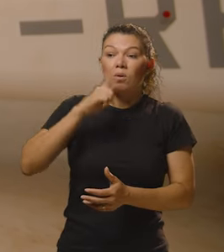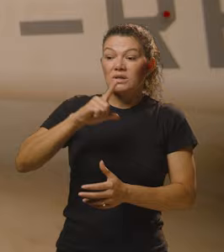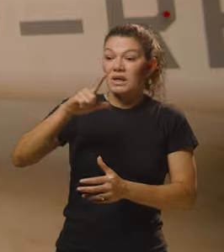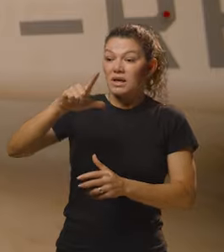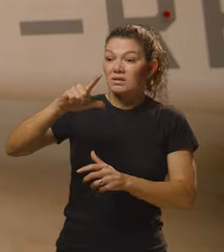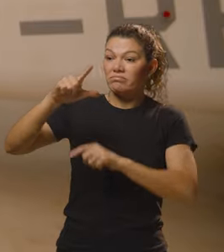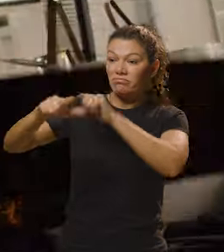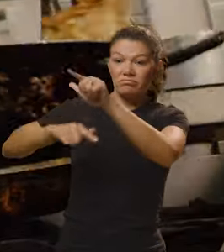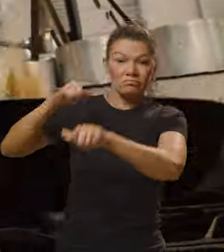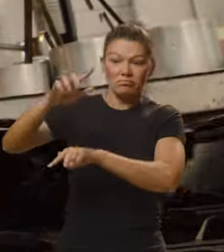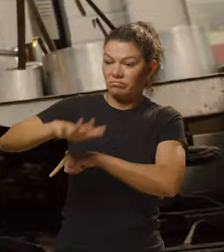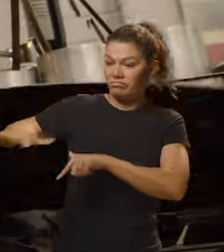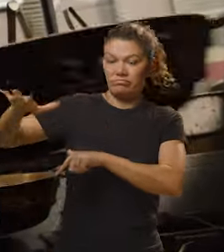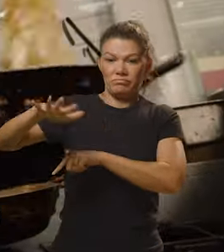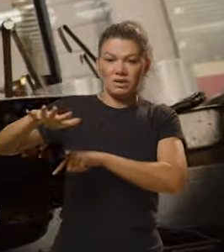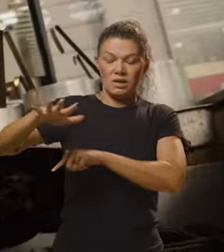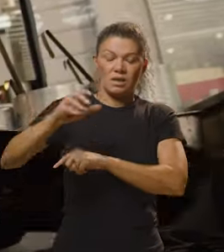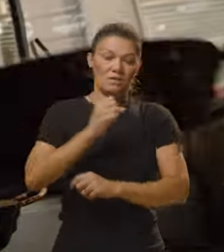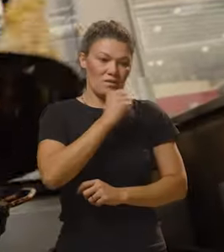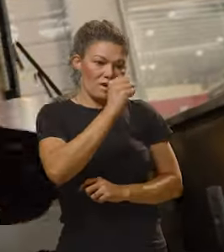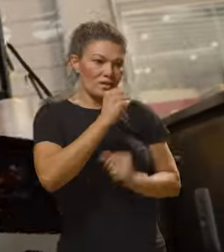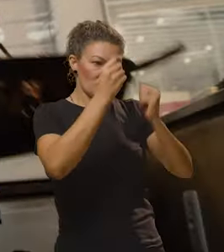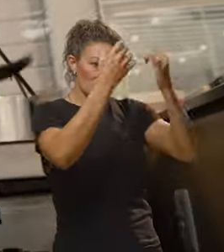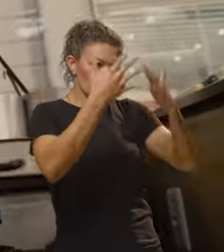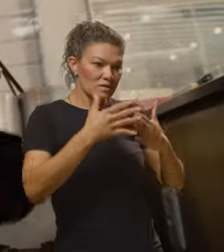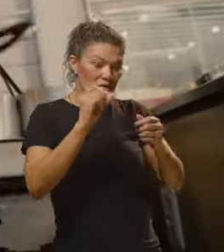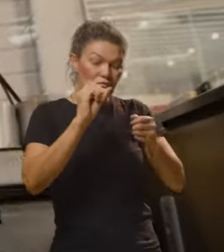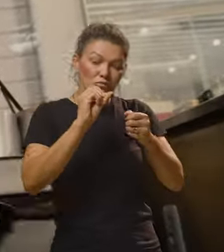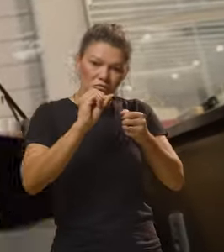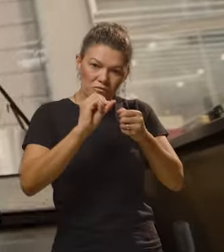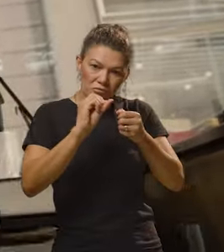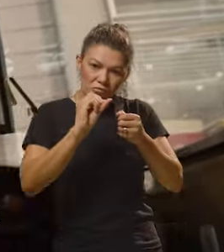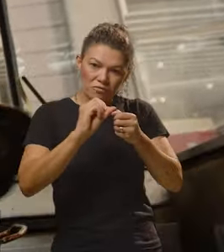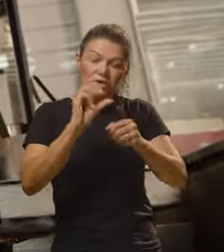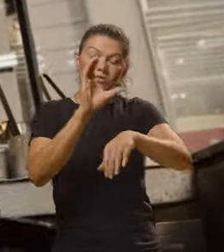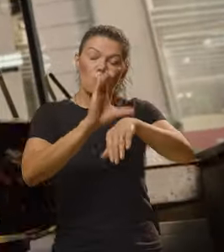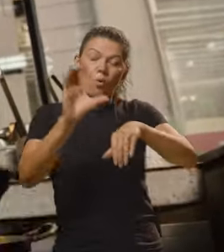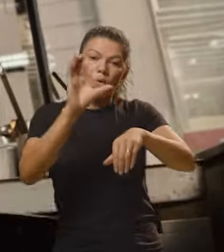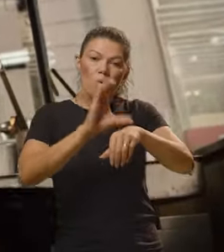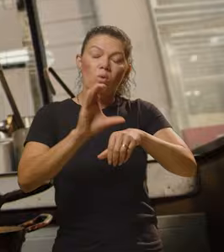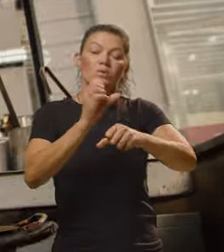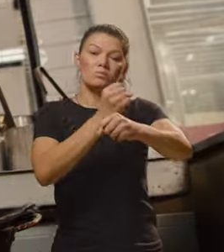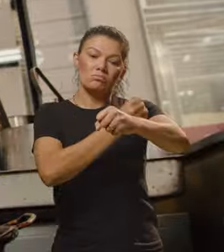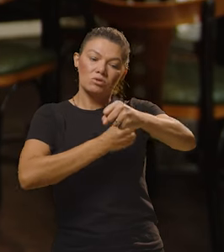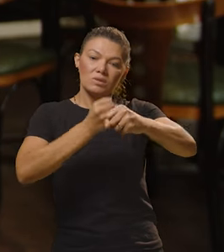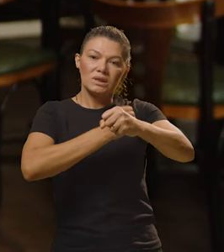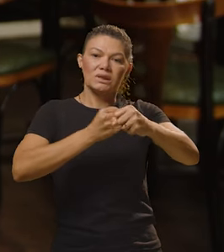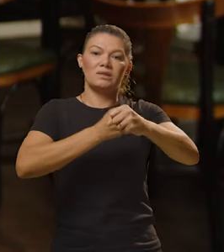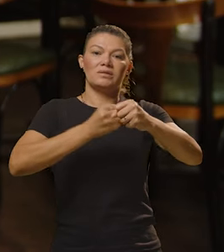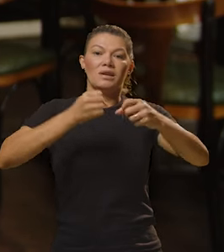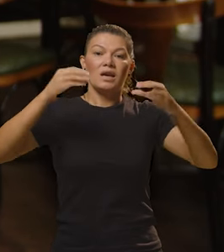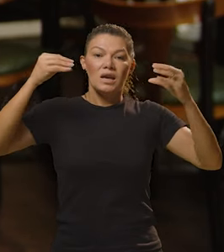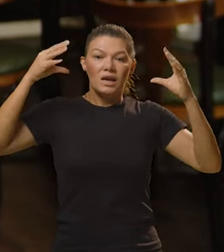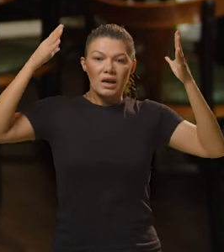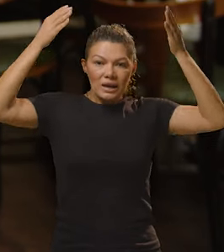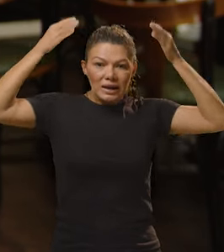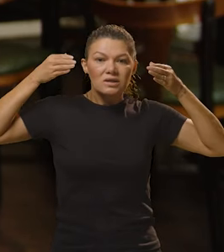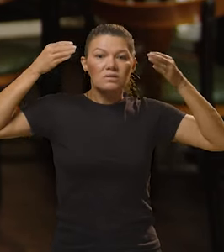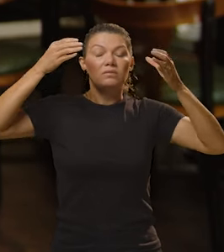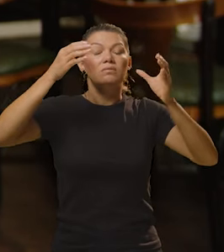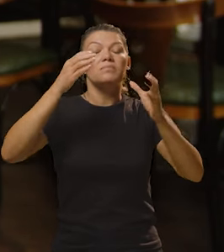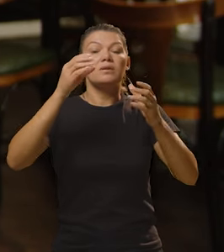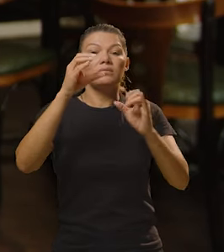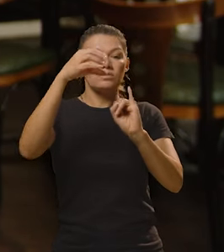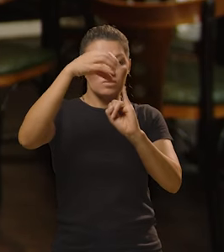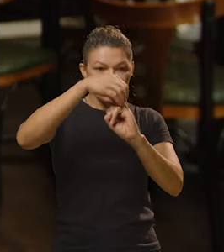no mundo do trabalho. E na entrevista eu falei, eu fiz o curso de cozinha e gastronomia no IFB, e eu sempre